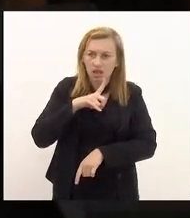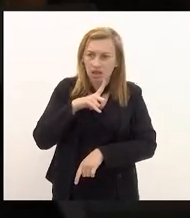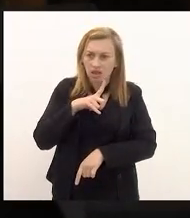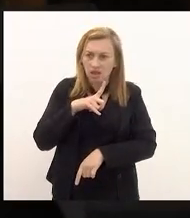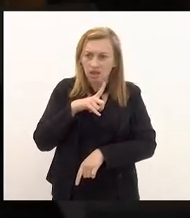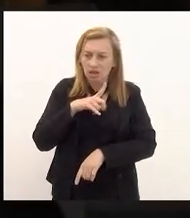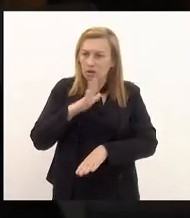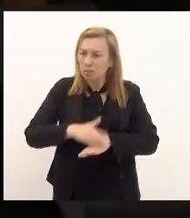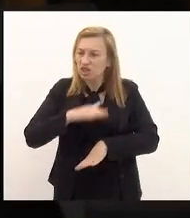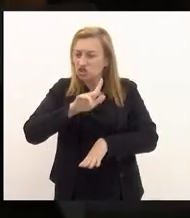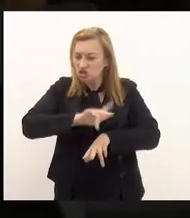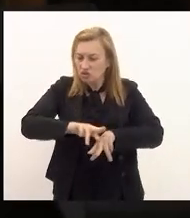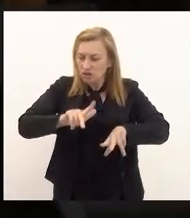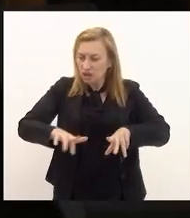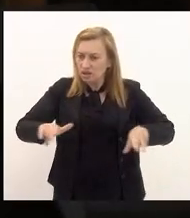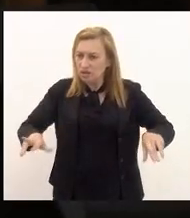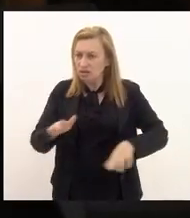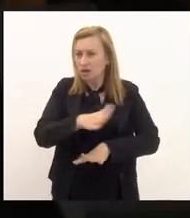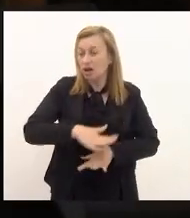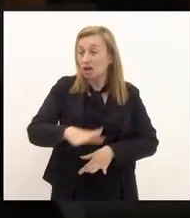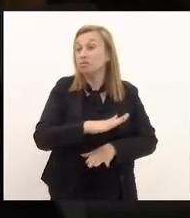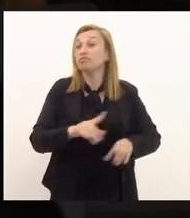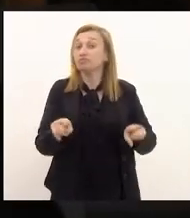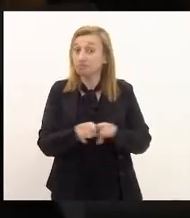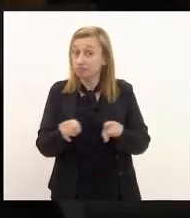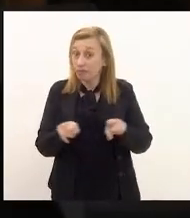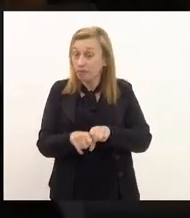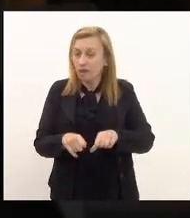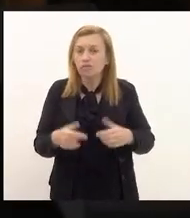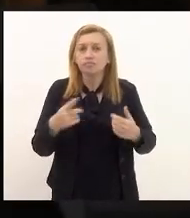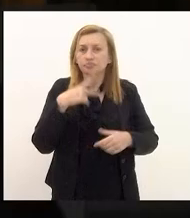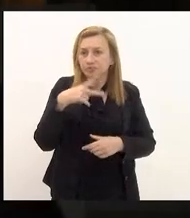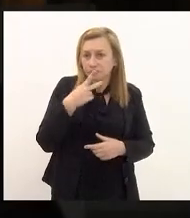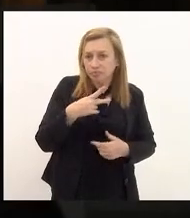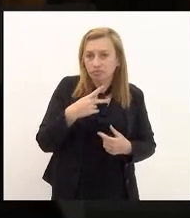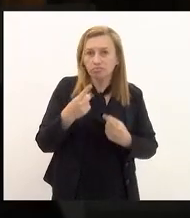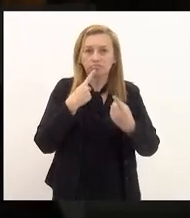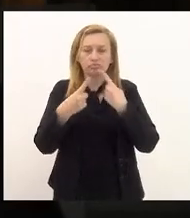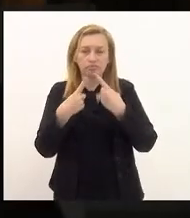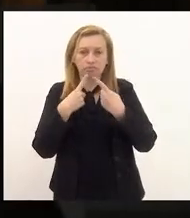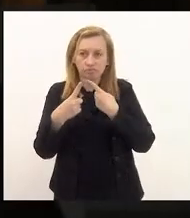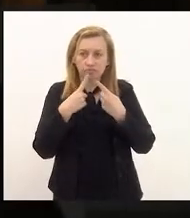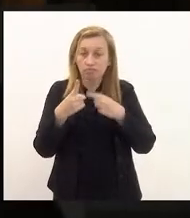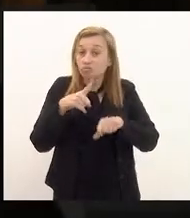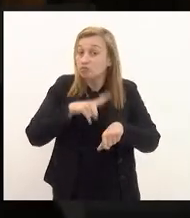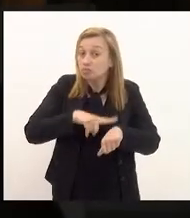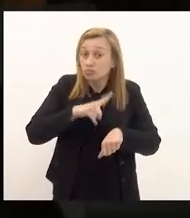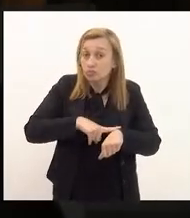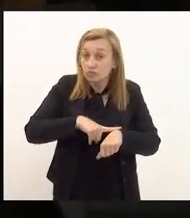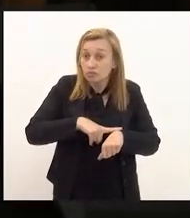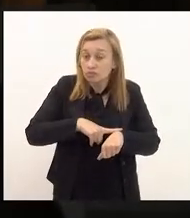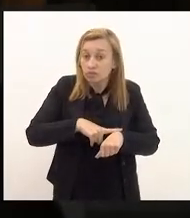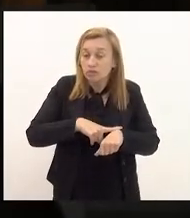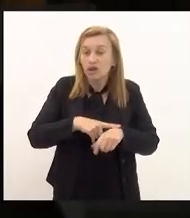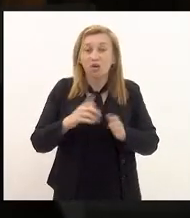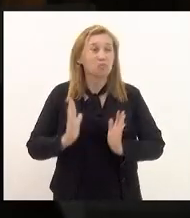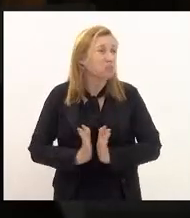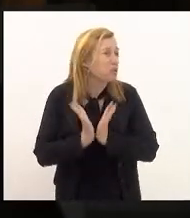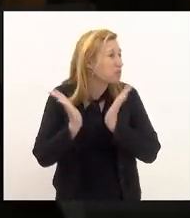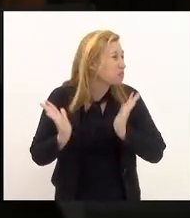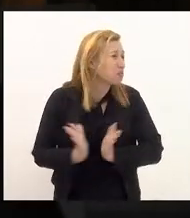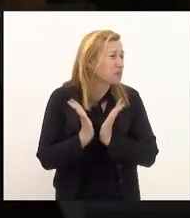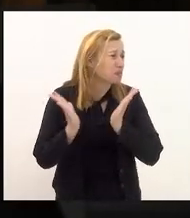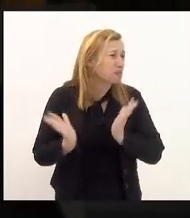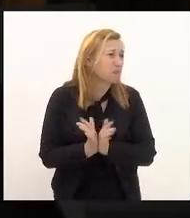nas mais diferentes áreas além disso nós estamos fazendo esse debate num momento de muita pobreza muita